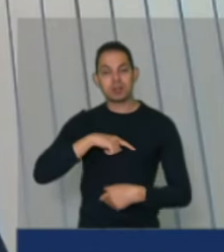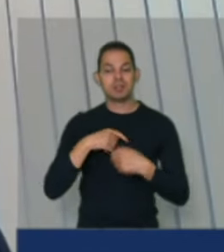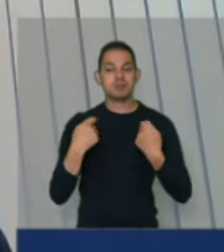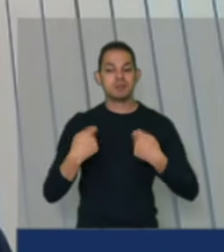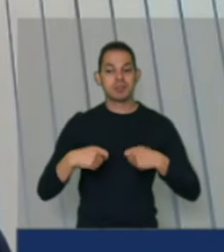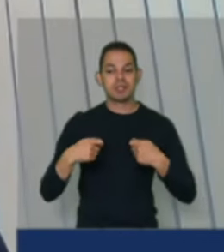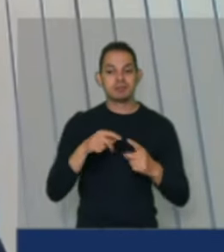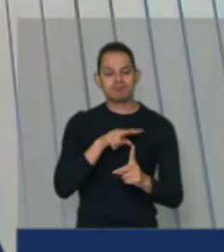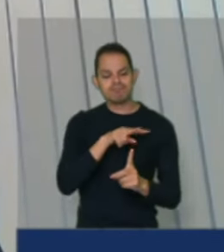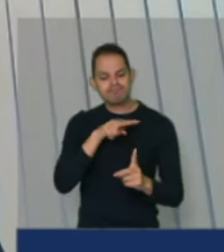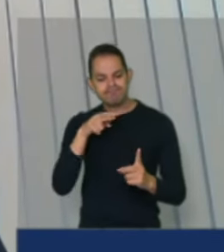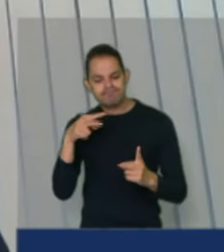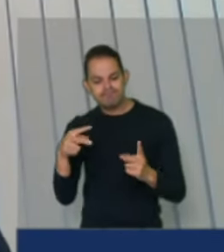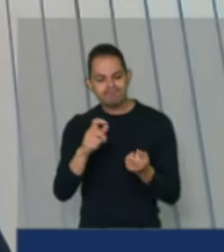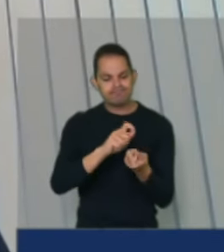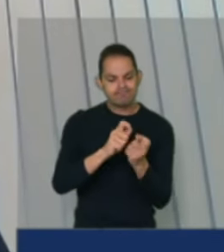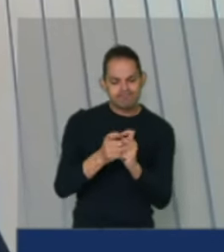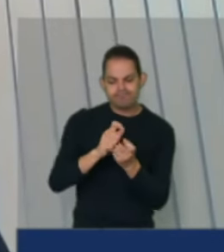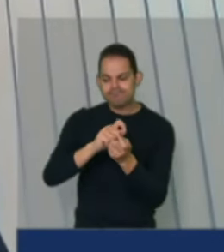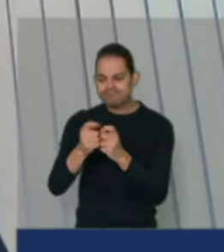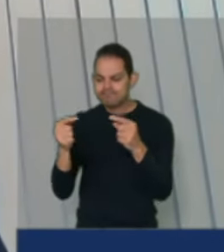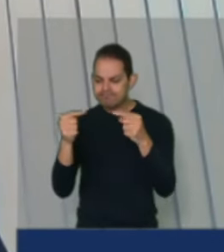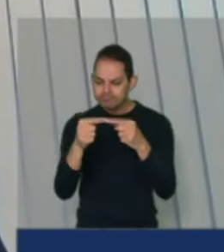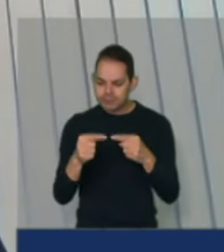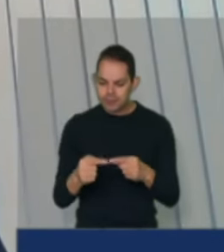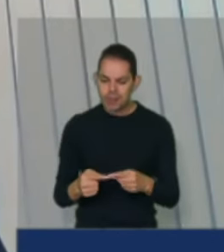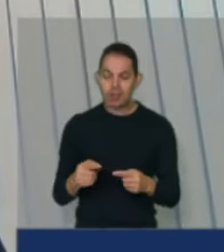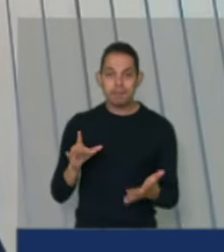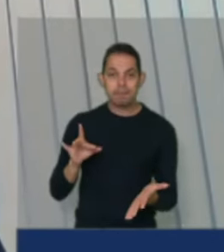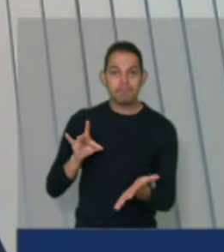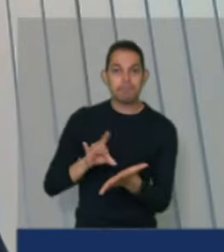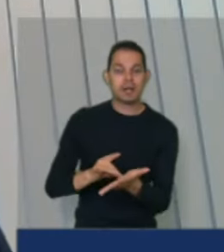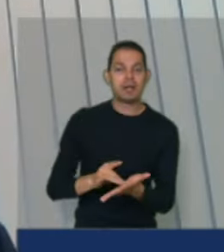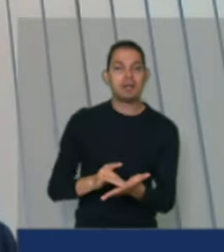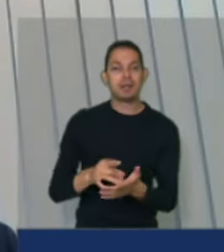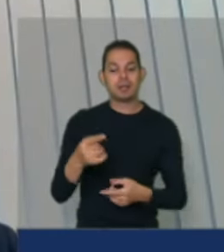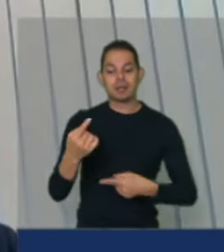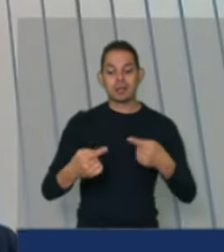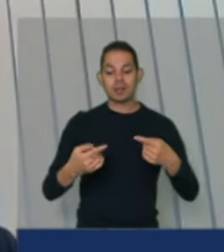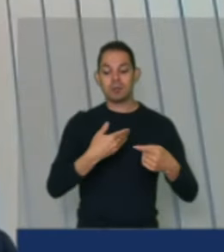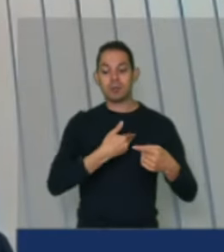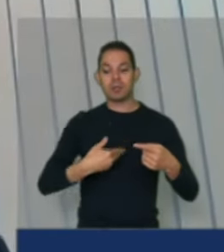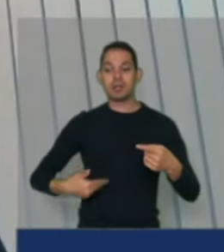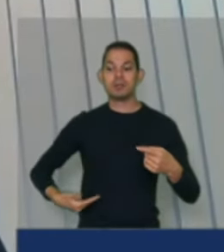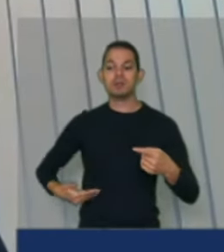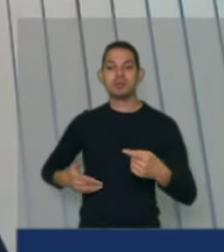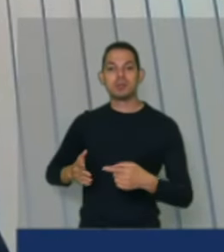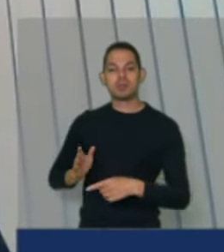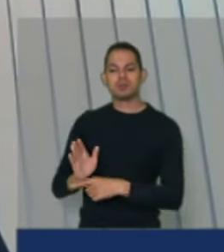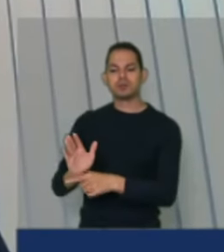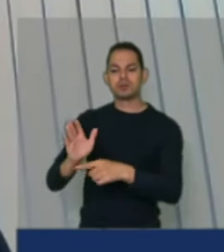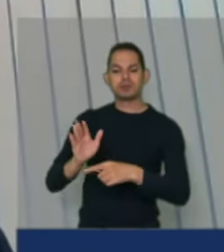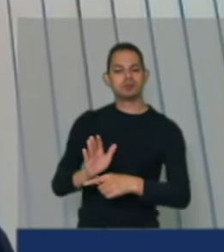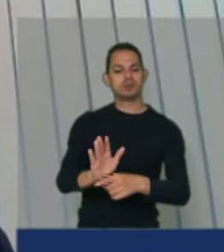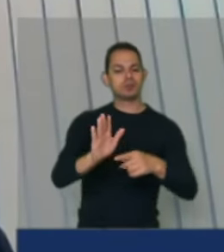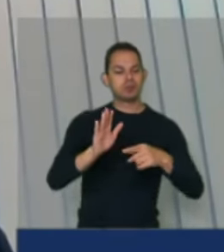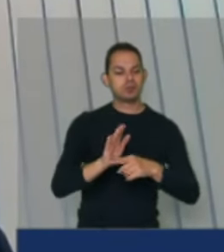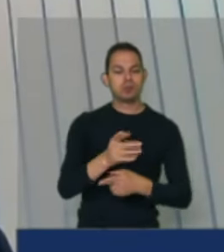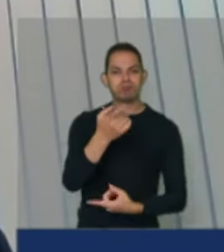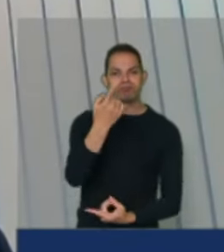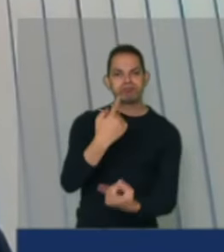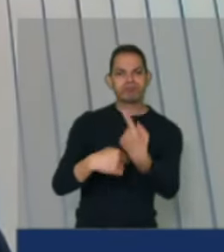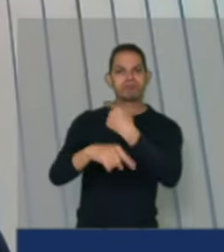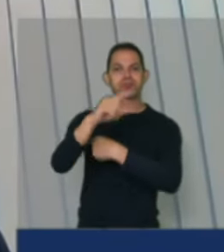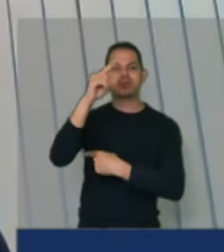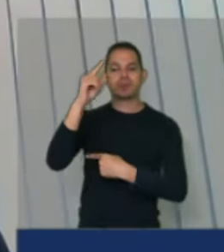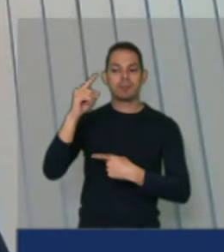olhares específicos para essa realidade para que a política pública possa alcançar e ter sucesso da